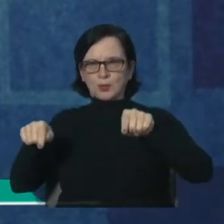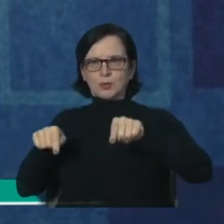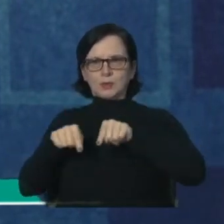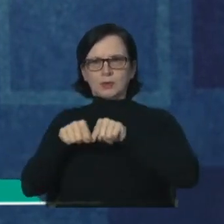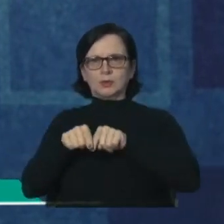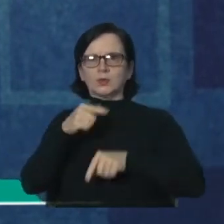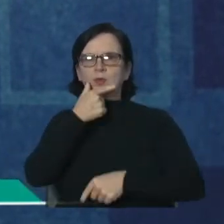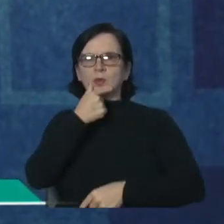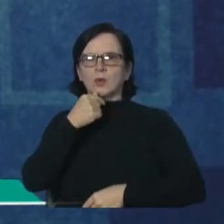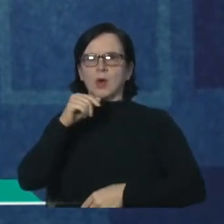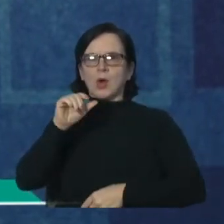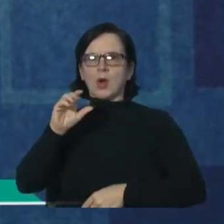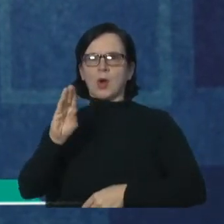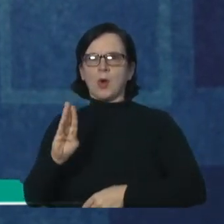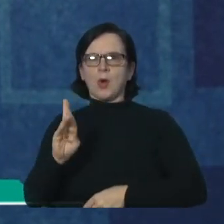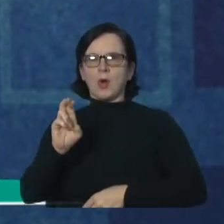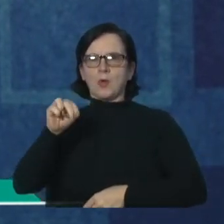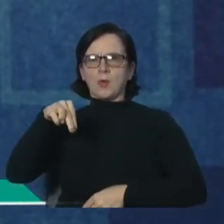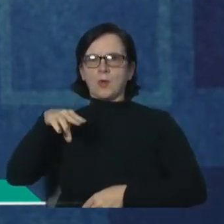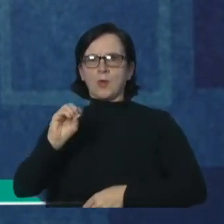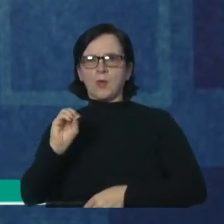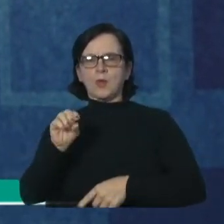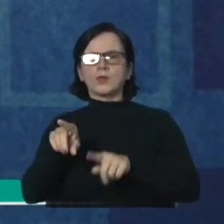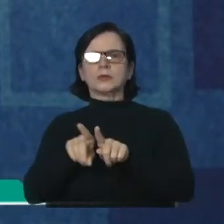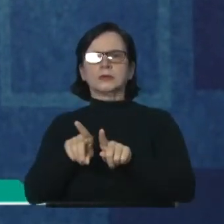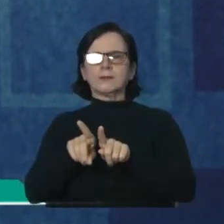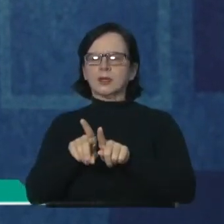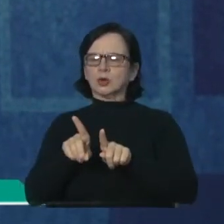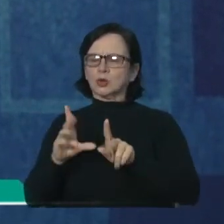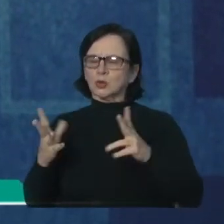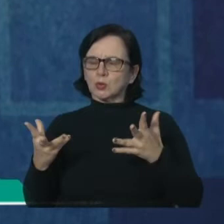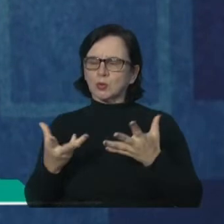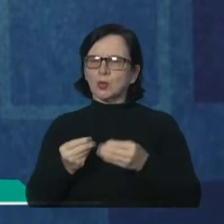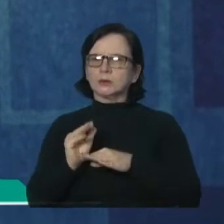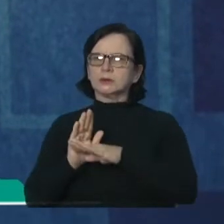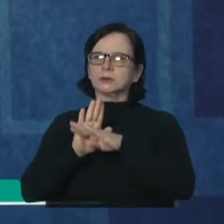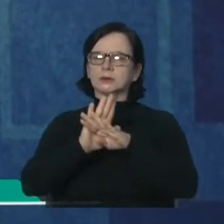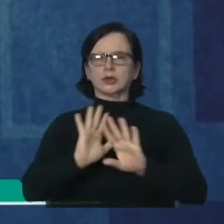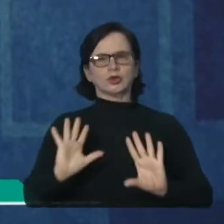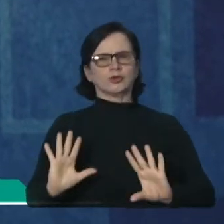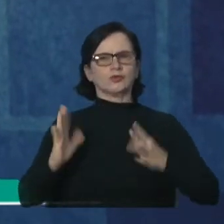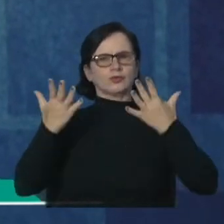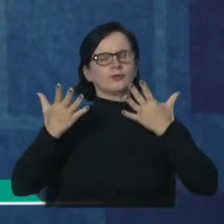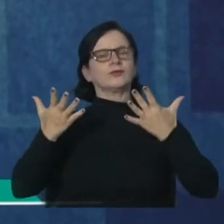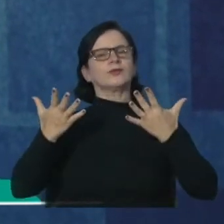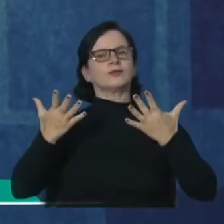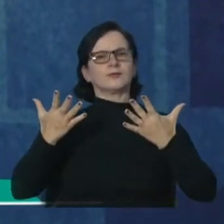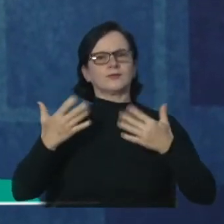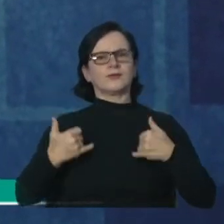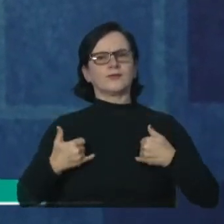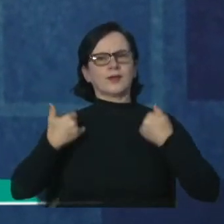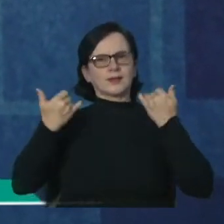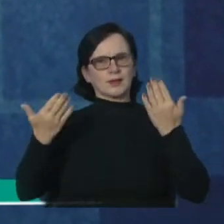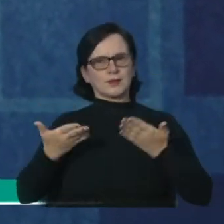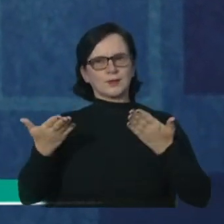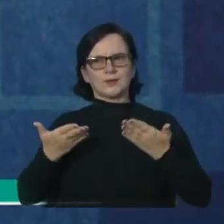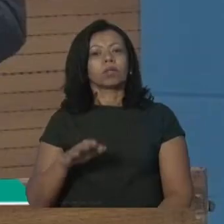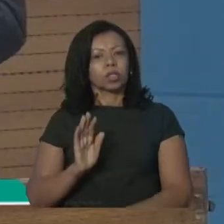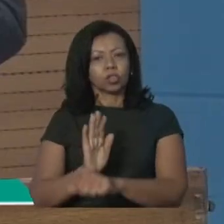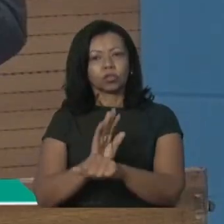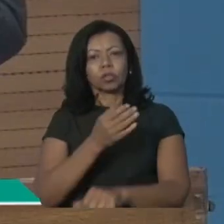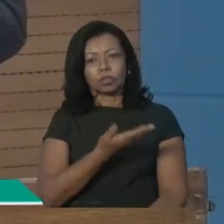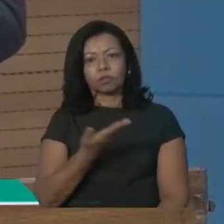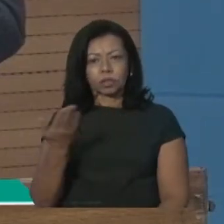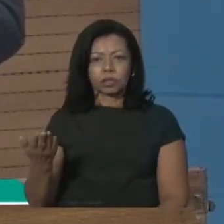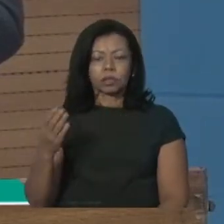e Vaniel, gostaria de agradecer a todos aqueles que se dedicaram para que esse ato solene pudesse estar acontecendo na data de